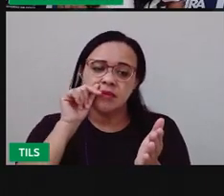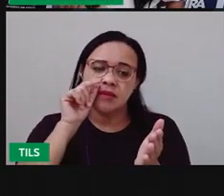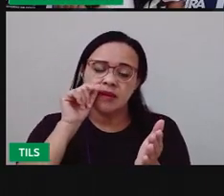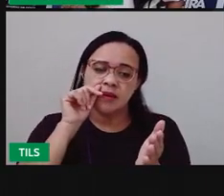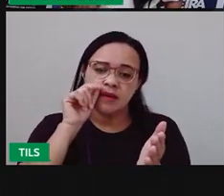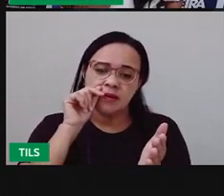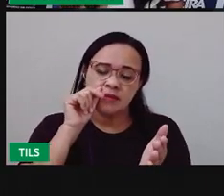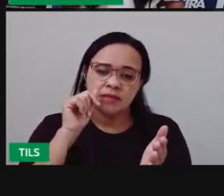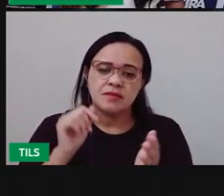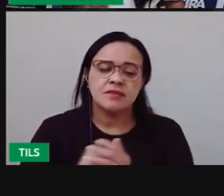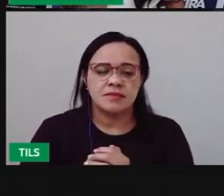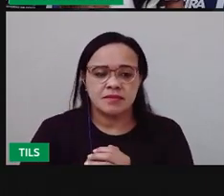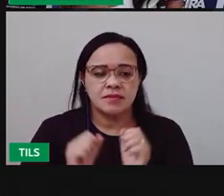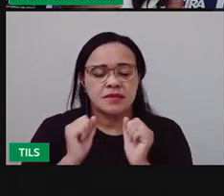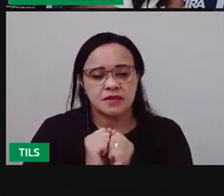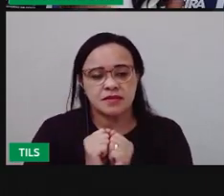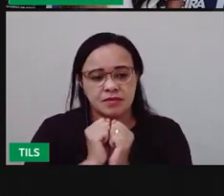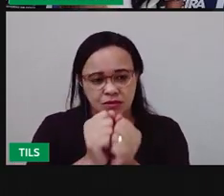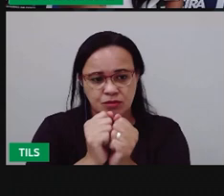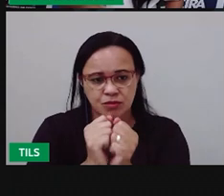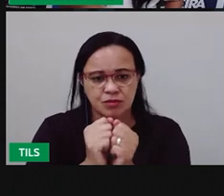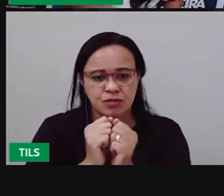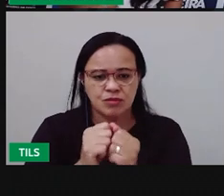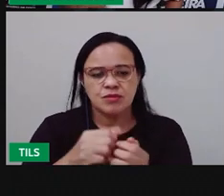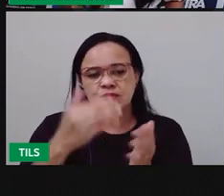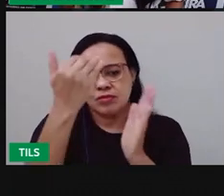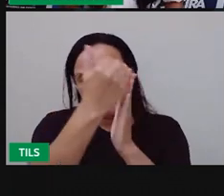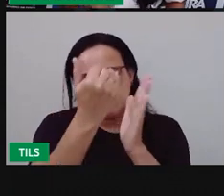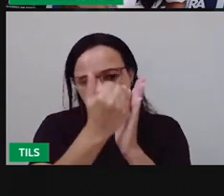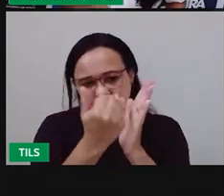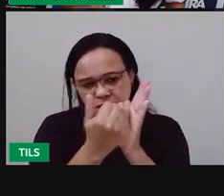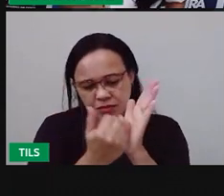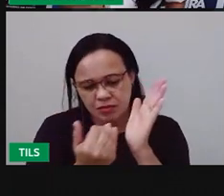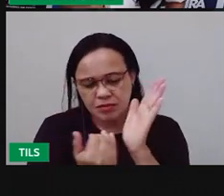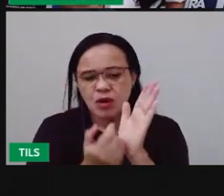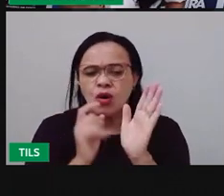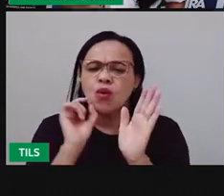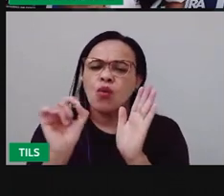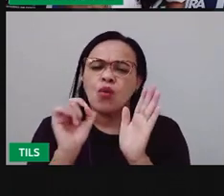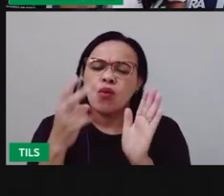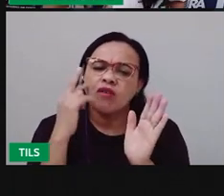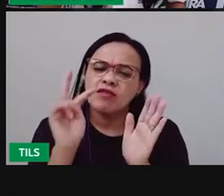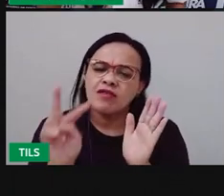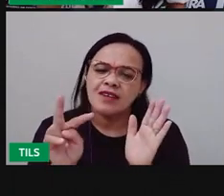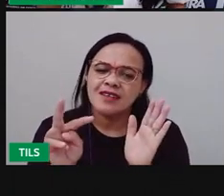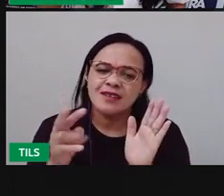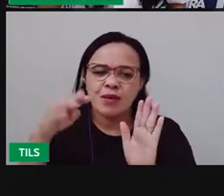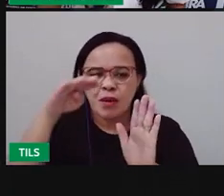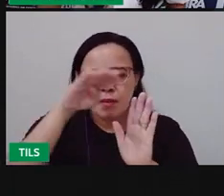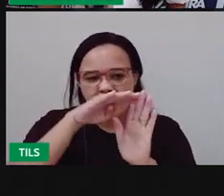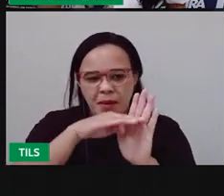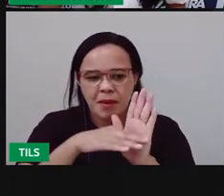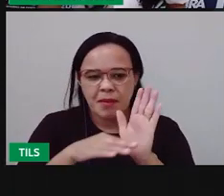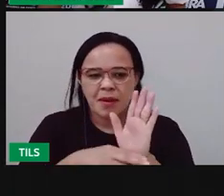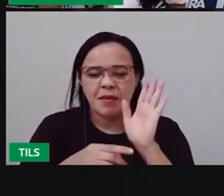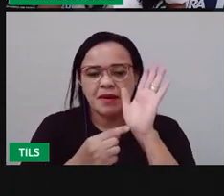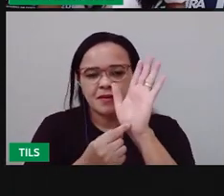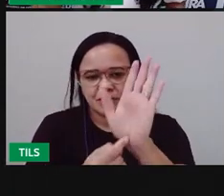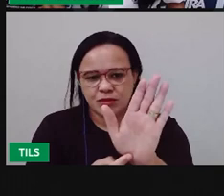e a gente vai fazer a listagem desses elementos juntos, tá bom? Eu vou mostrar agora.